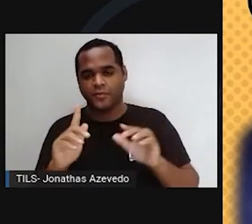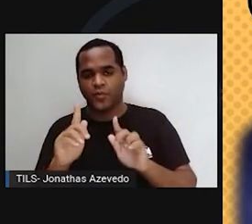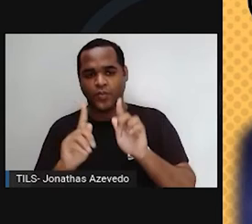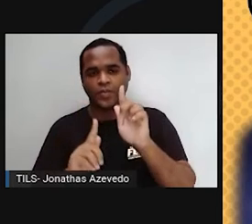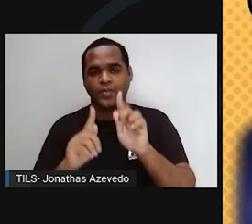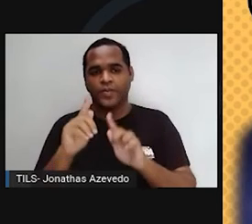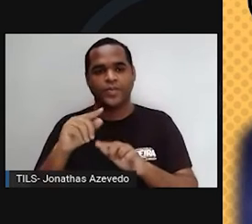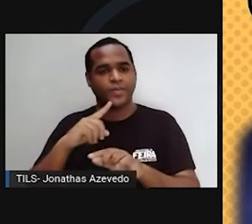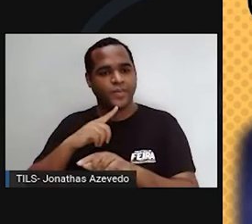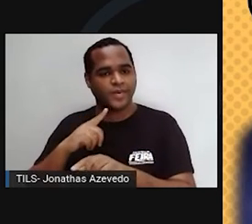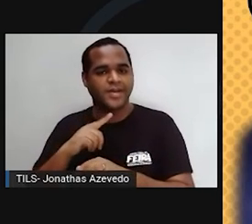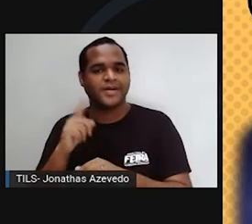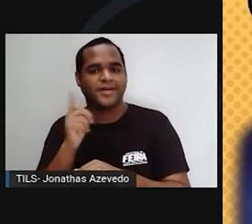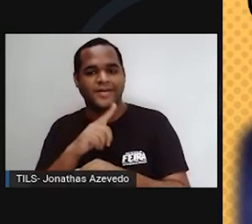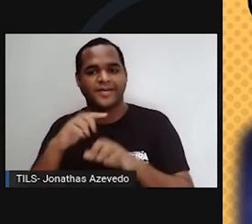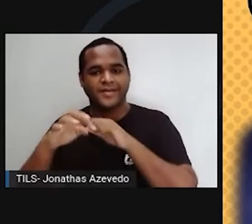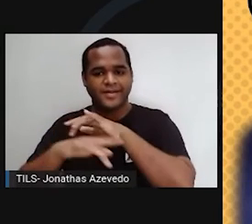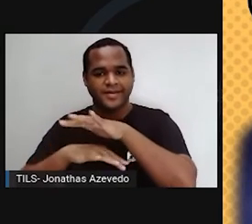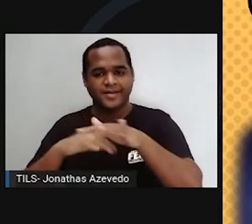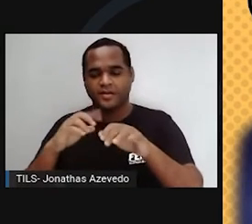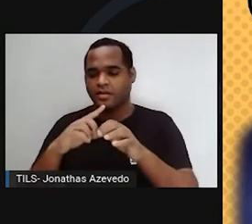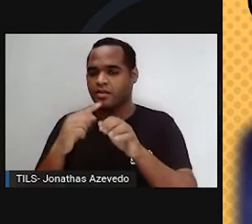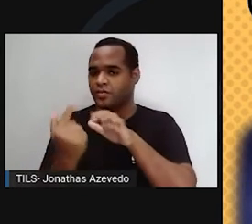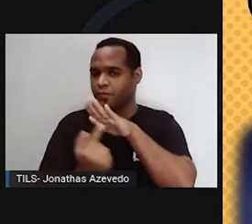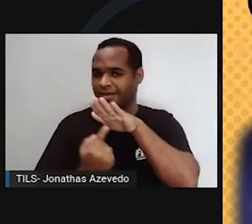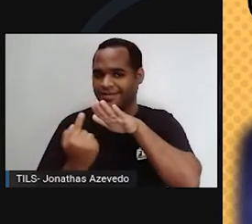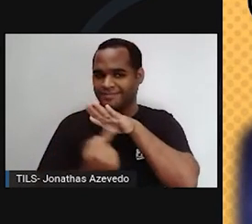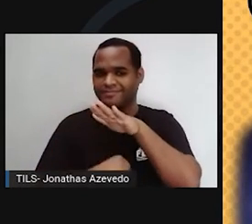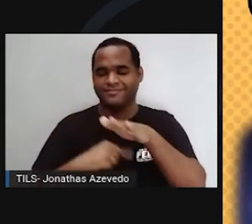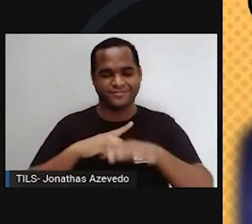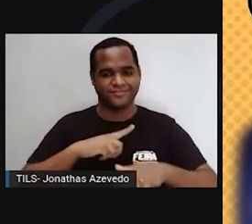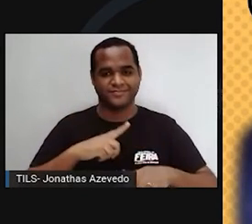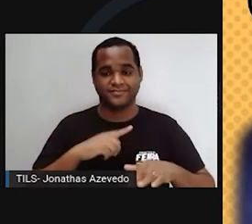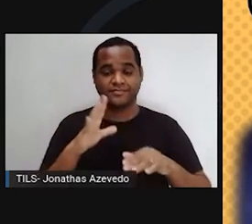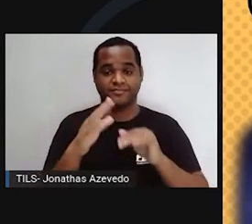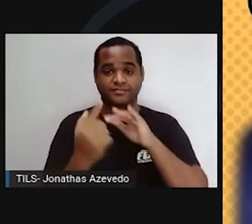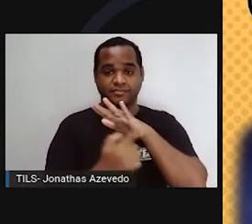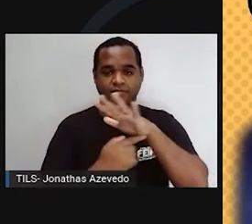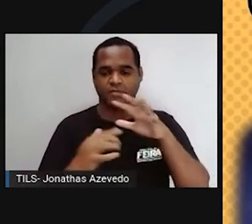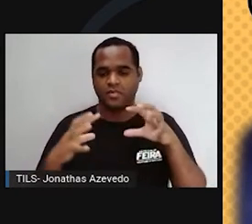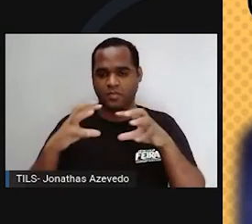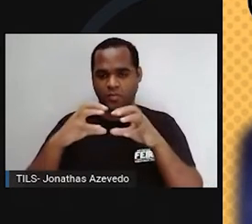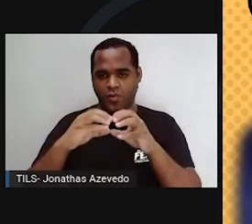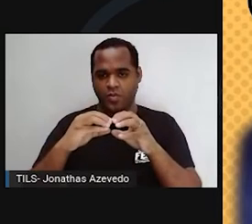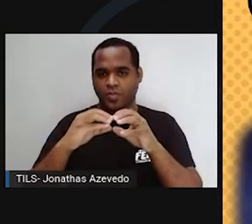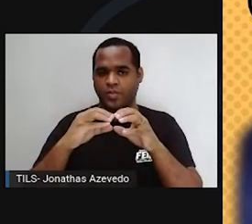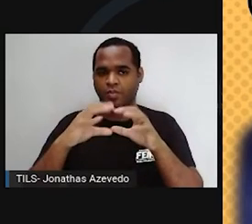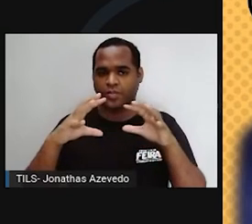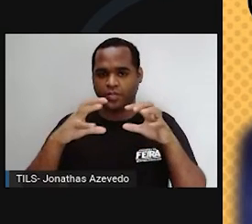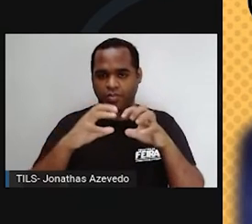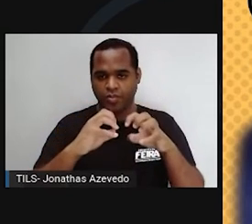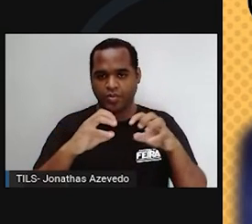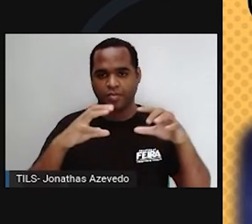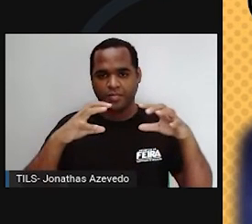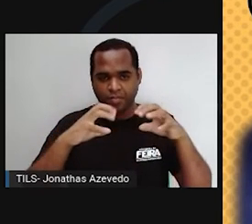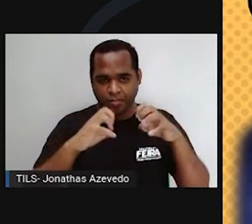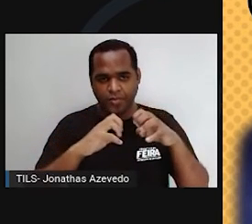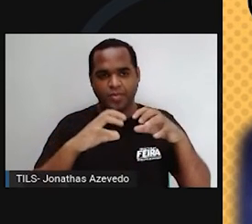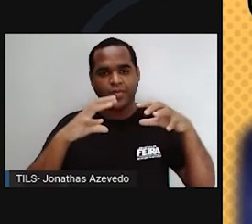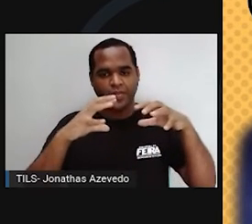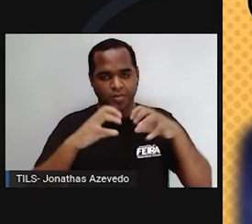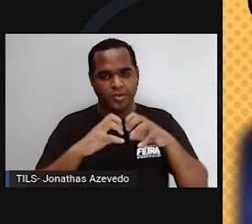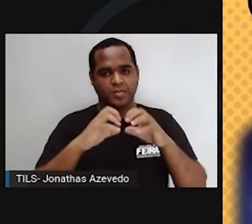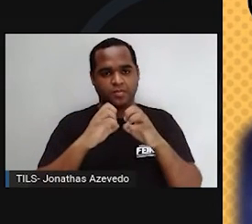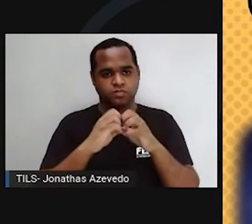e se dividir em aglomerados menores de gás. À medida que o gás se condensa nesses aglomerados, a temperatura e a